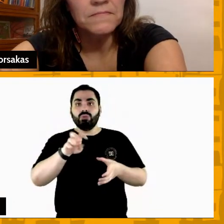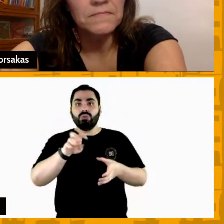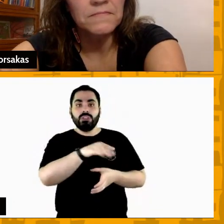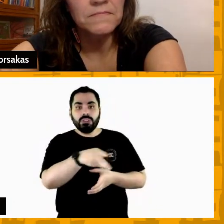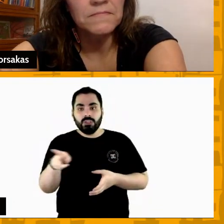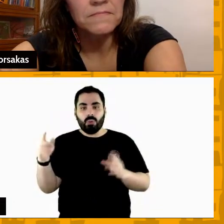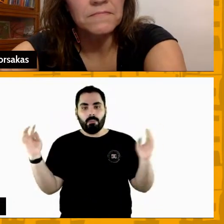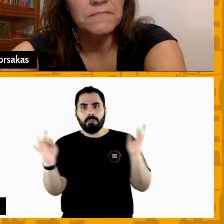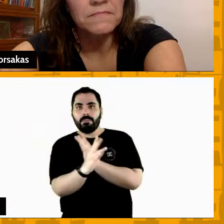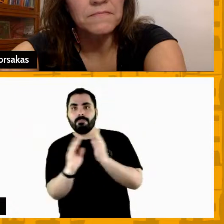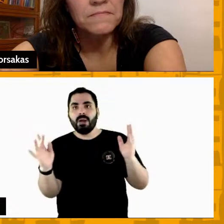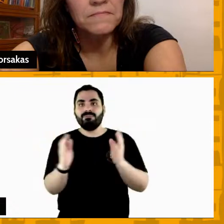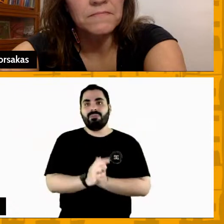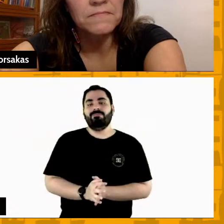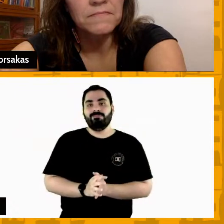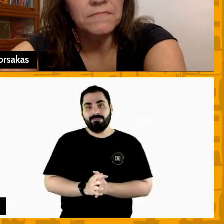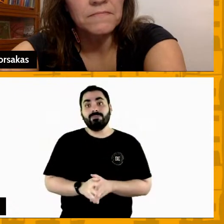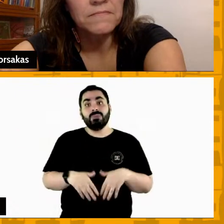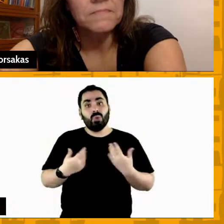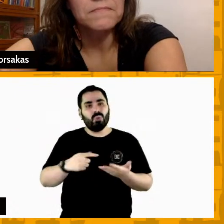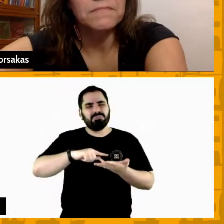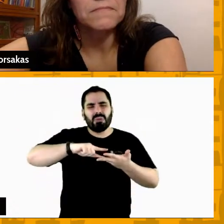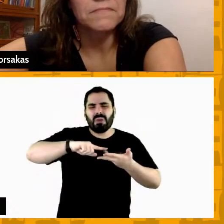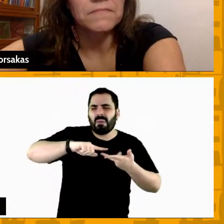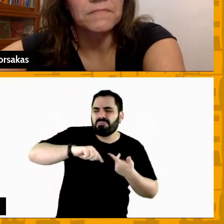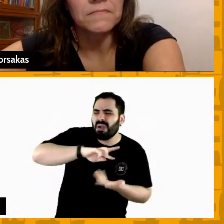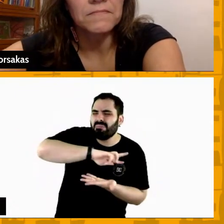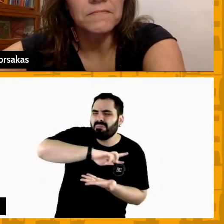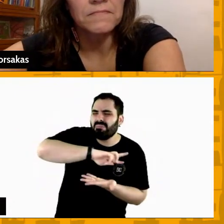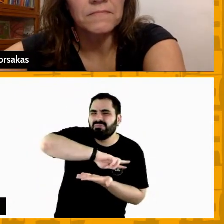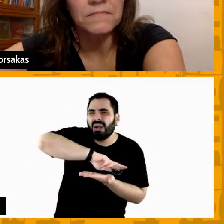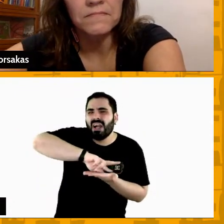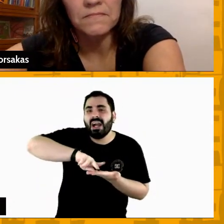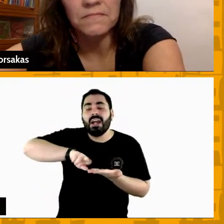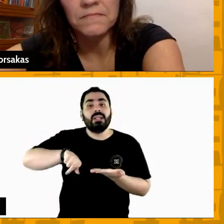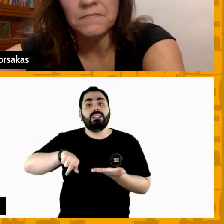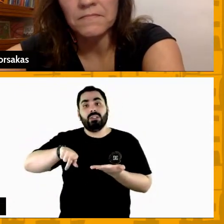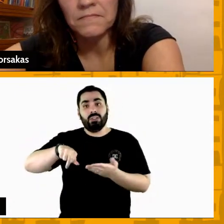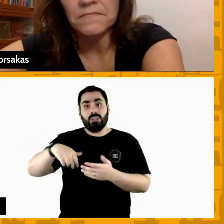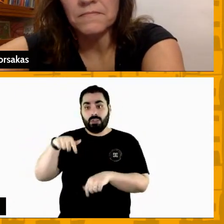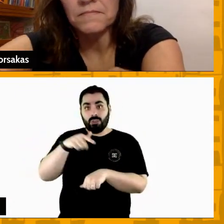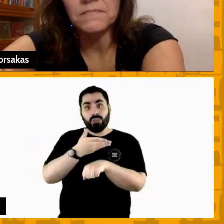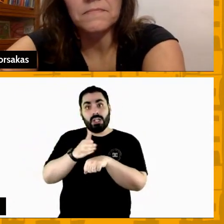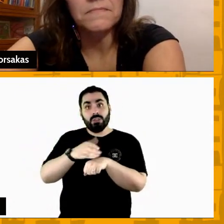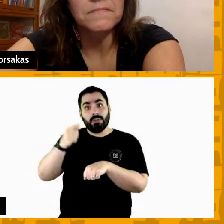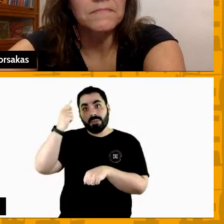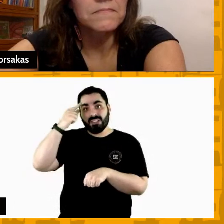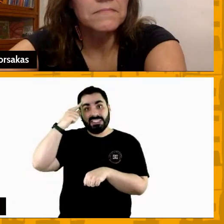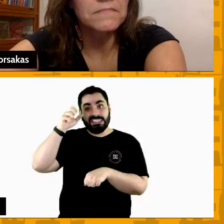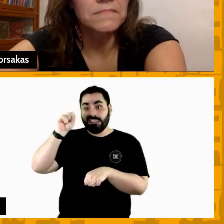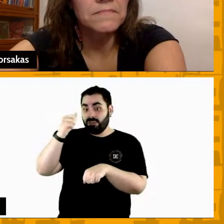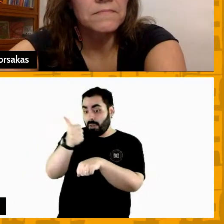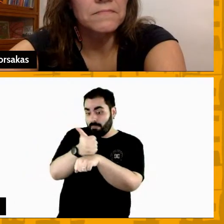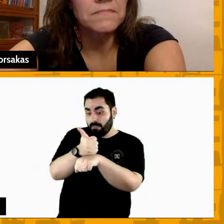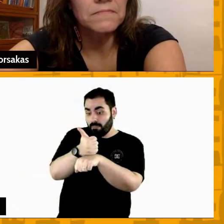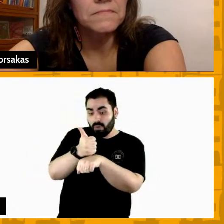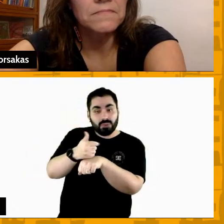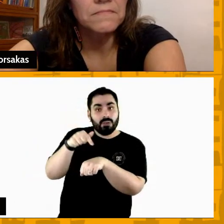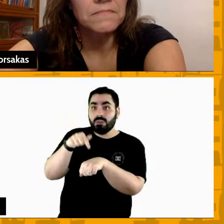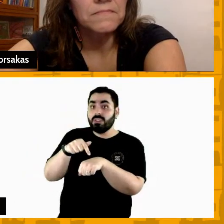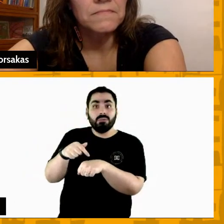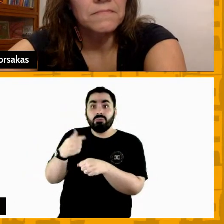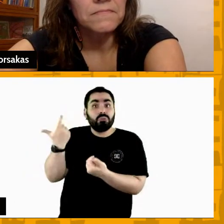fatores que o técnico está prestando atenção e quando você é jogador você não tem nem como prestar atenção nesses N fatores